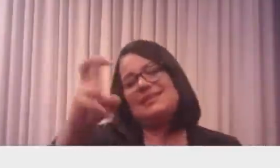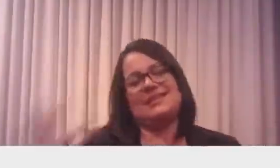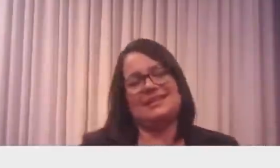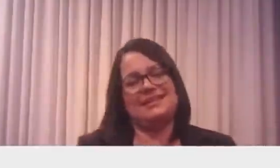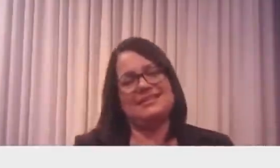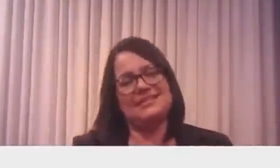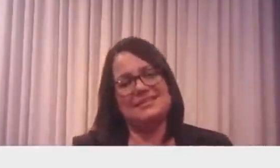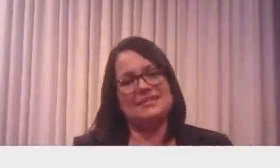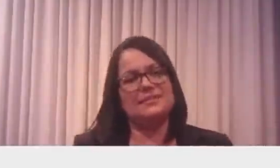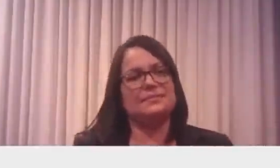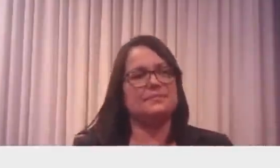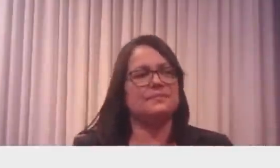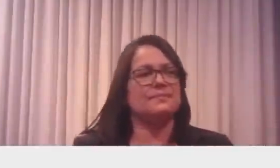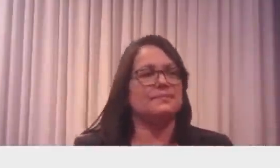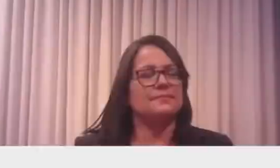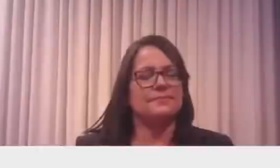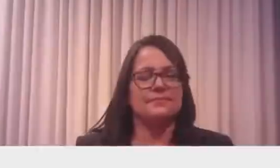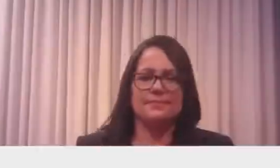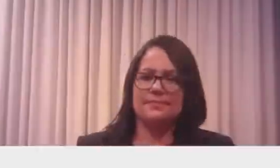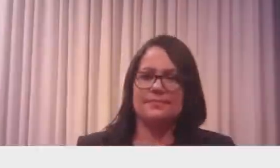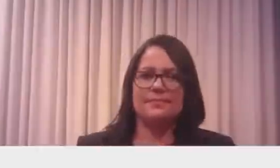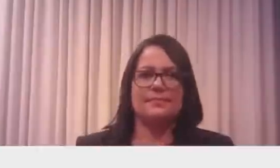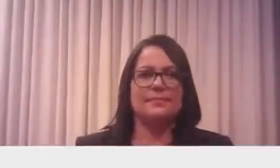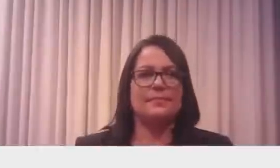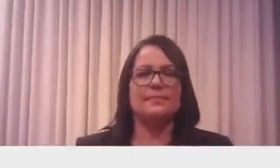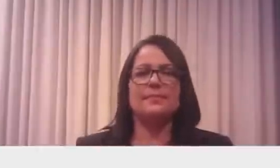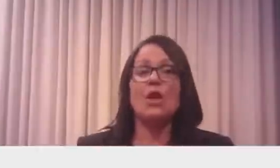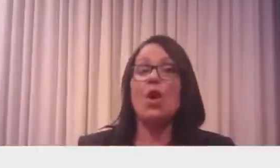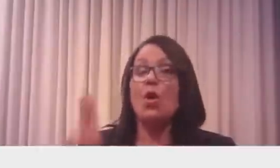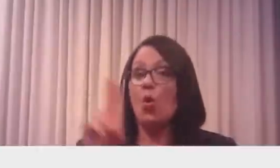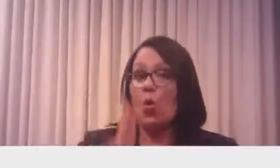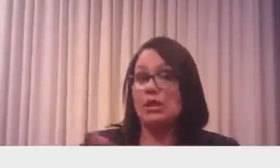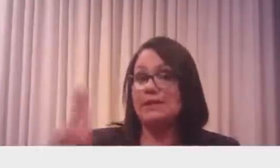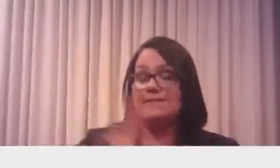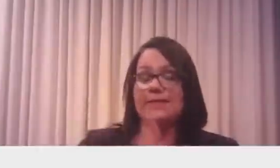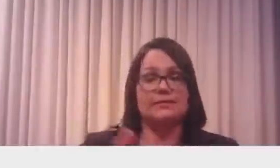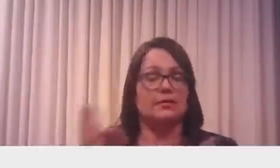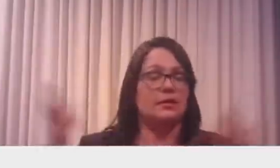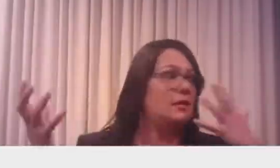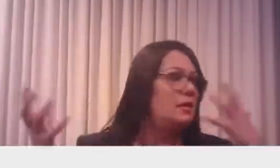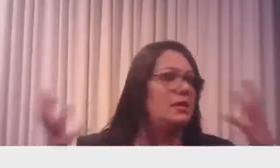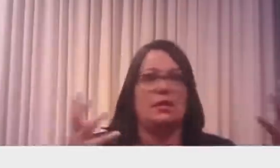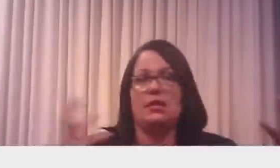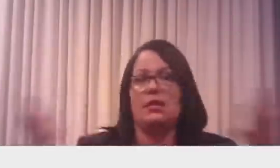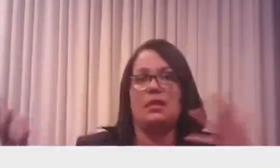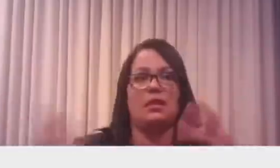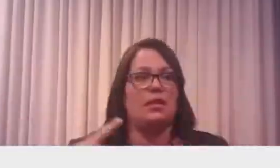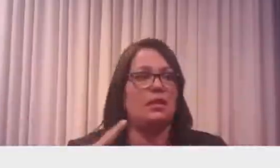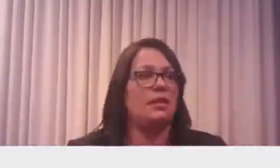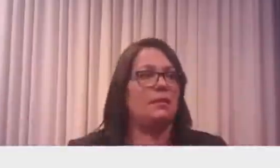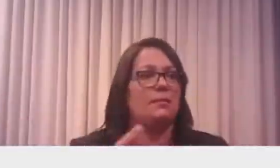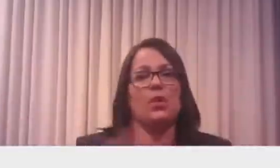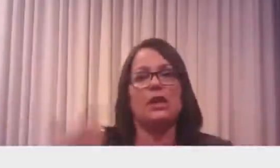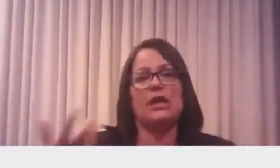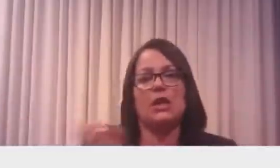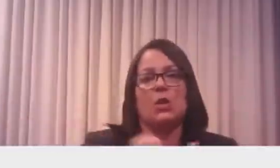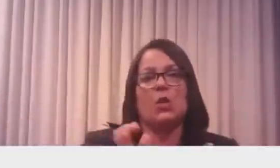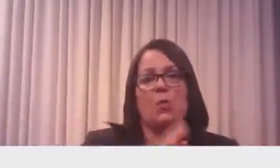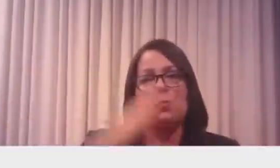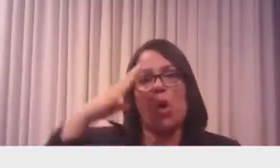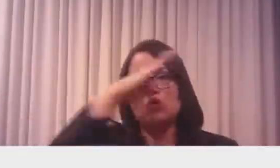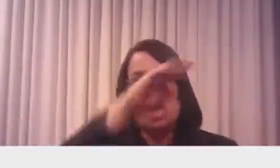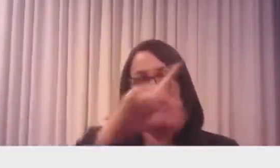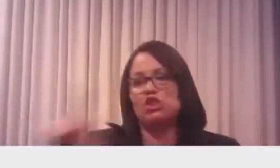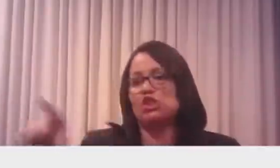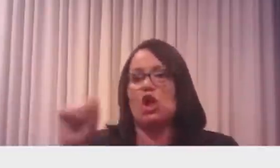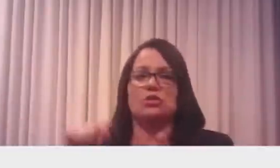aparecendo no jornal Estado de São Paulo. Olha a matéria aqui. Universidades vivem sob tensão com escolhidos para o Bolsonaro. O que acontece? Eu